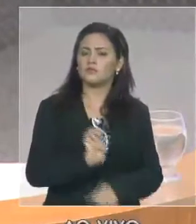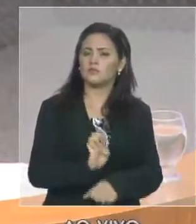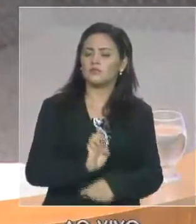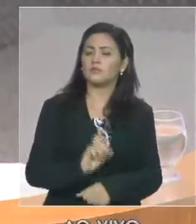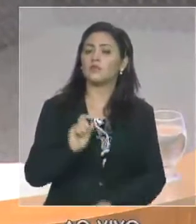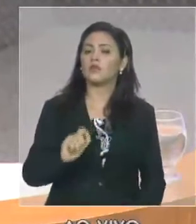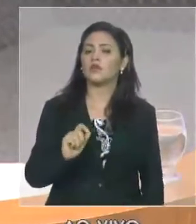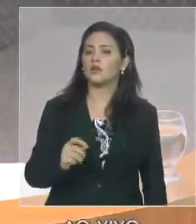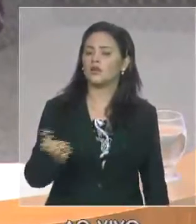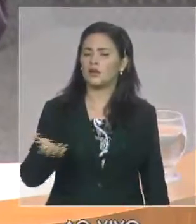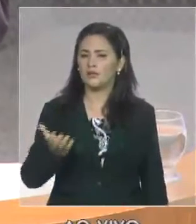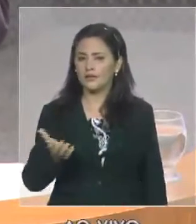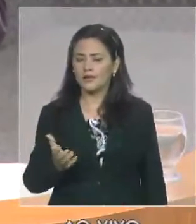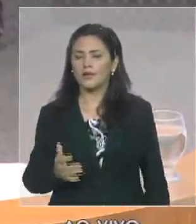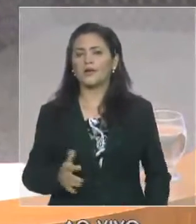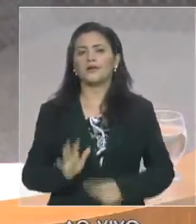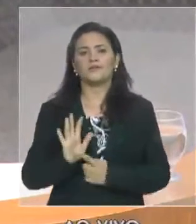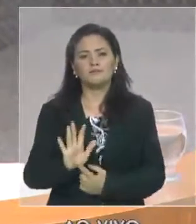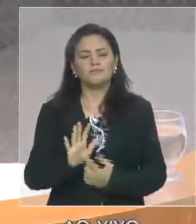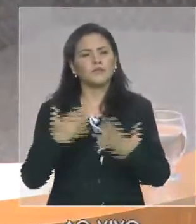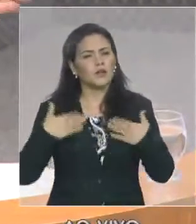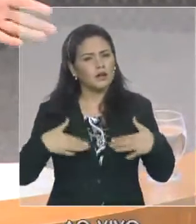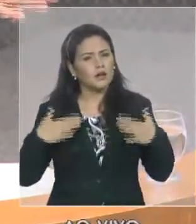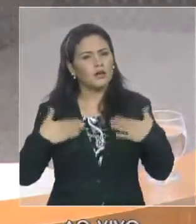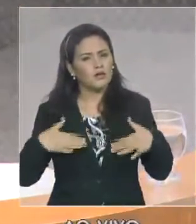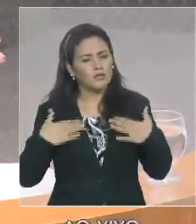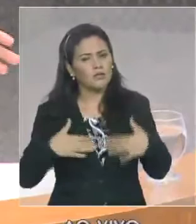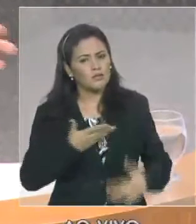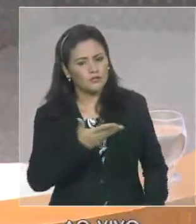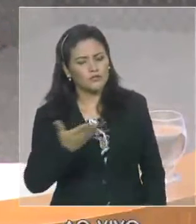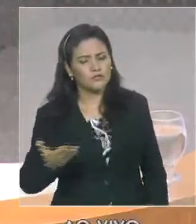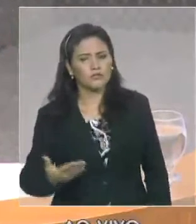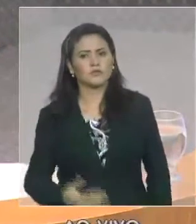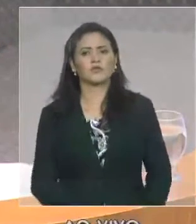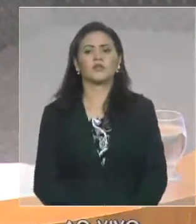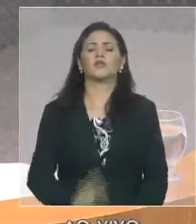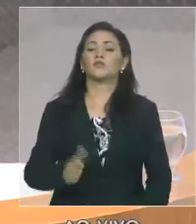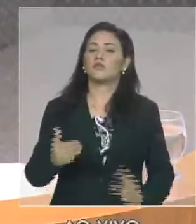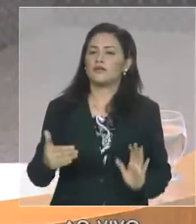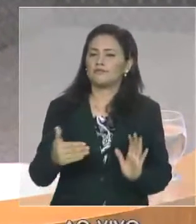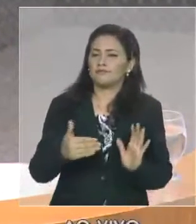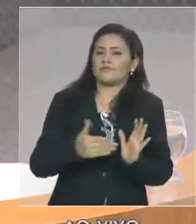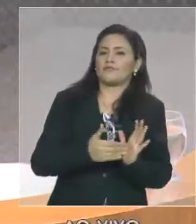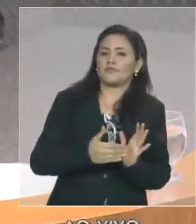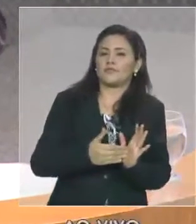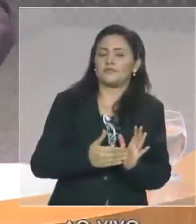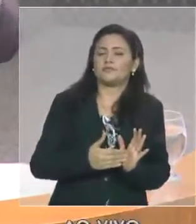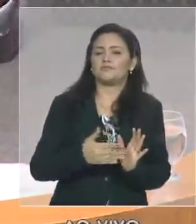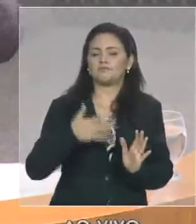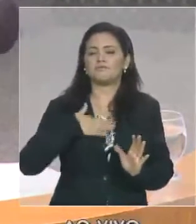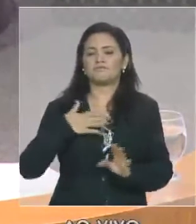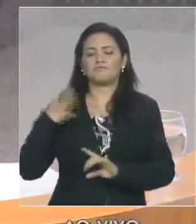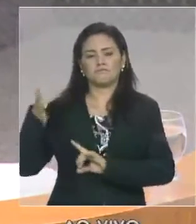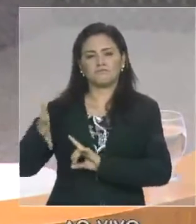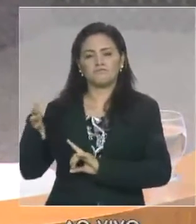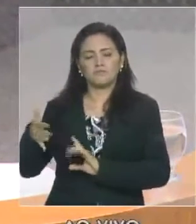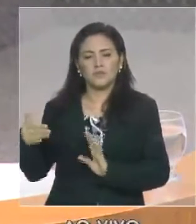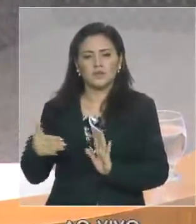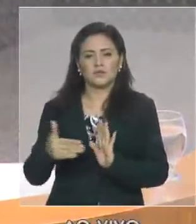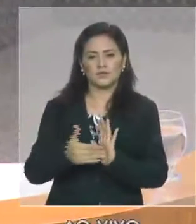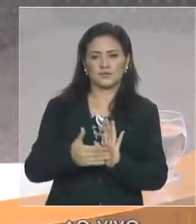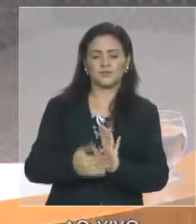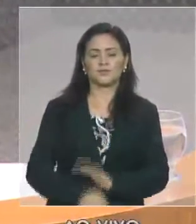senhor presidente, tranquilizo, vossa excelência, que já caminho para a metade final da minha breve alocução à EFTA Casa